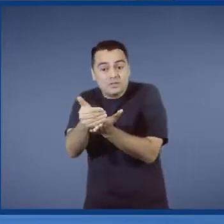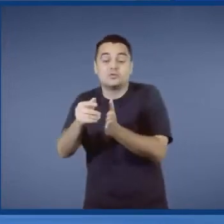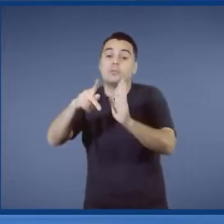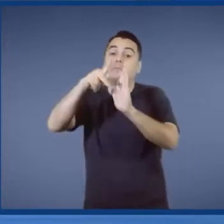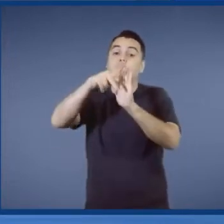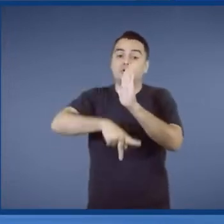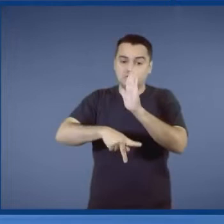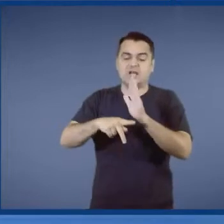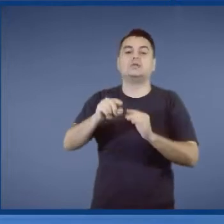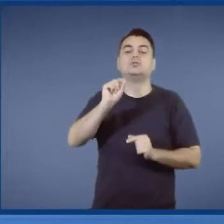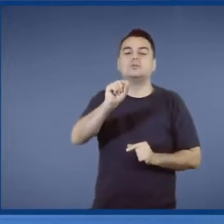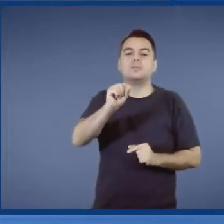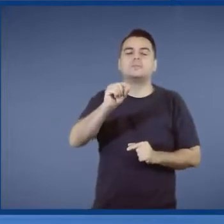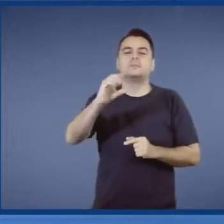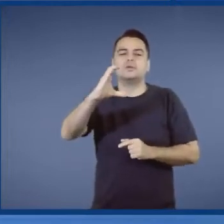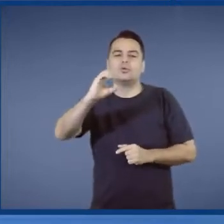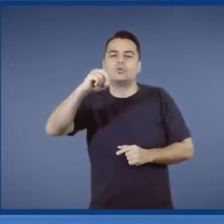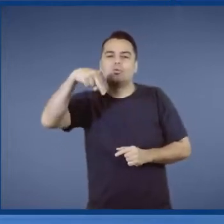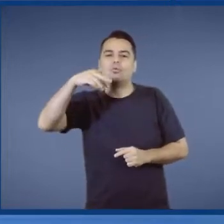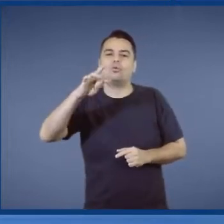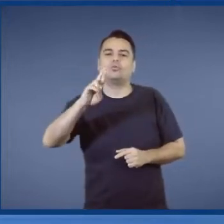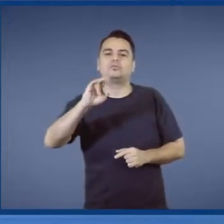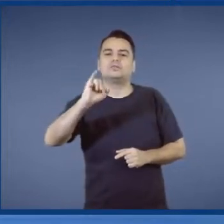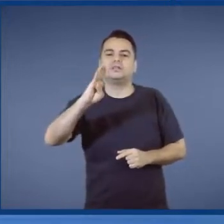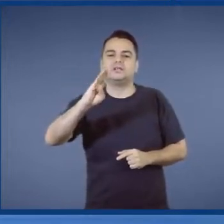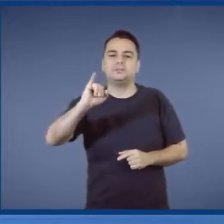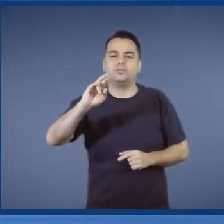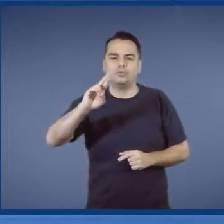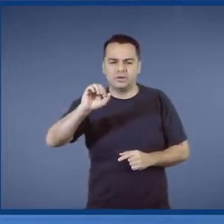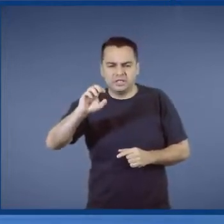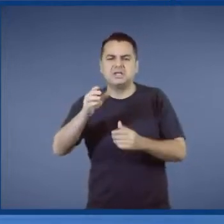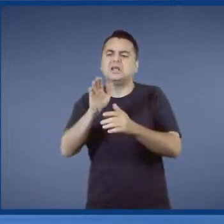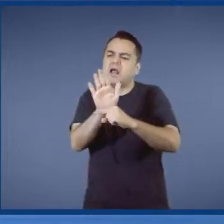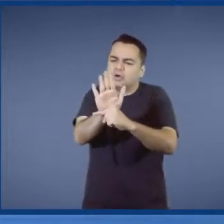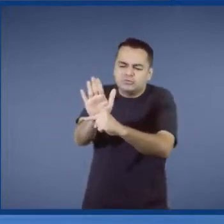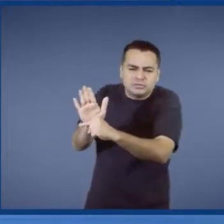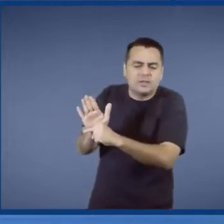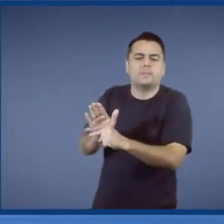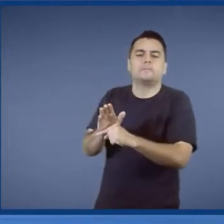concorrer com a contribuição, com a preservação do meio ambiente, como as concessões de parques.